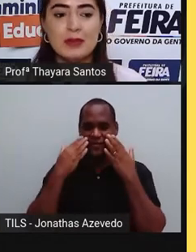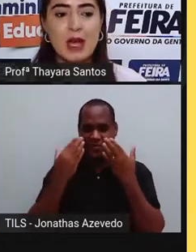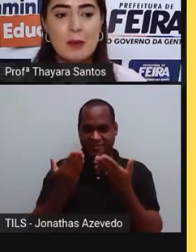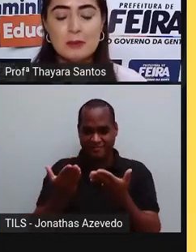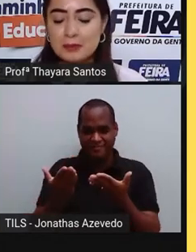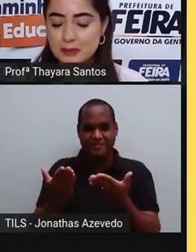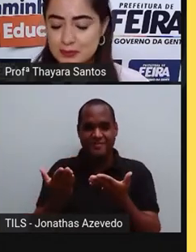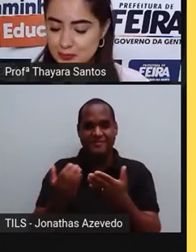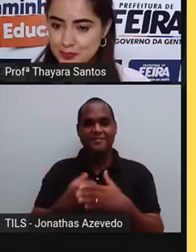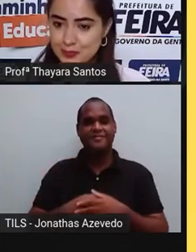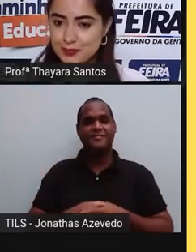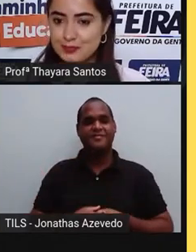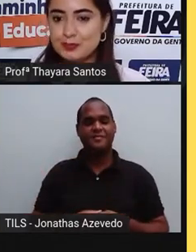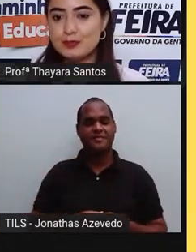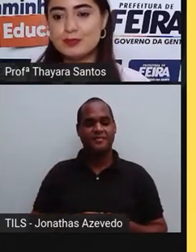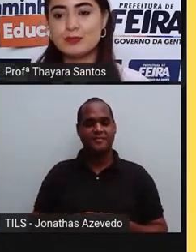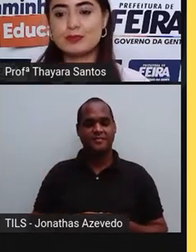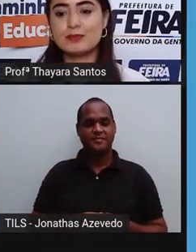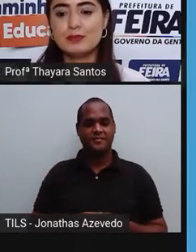tá?